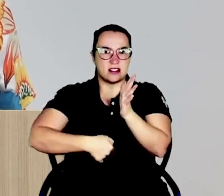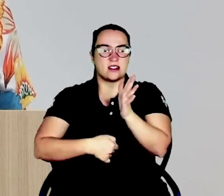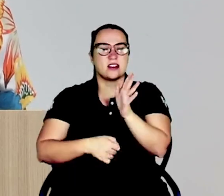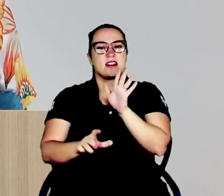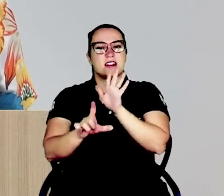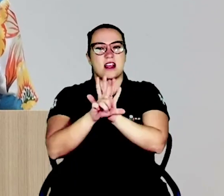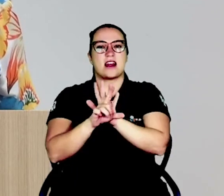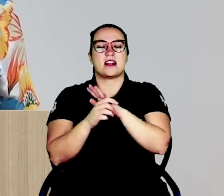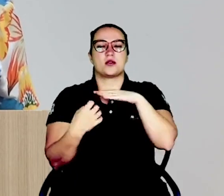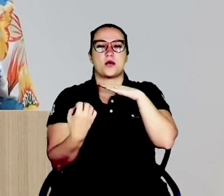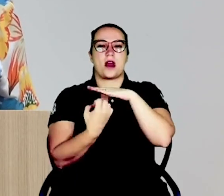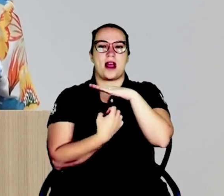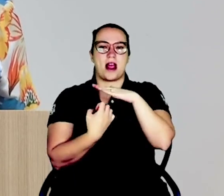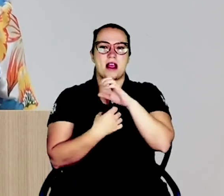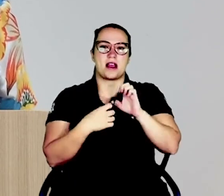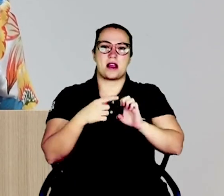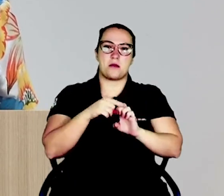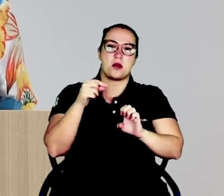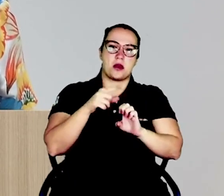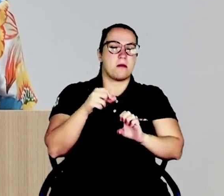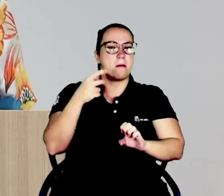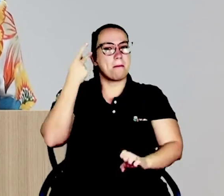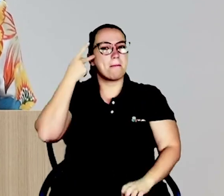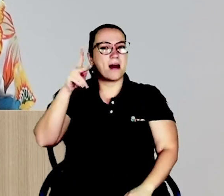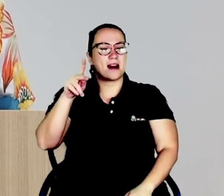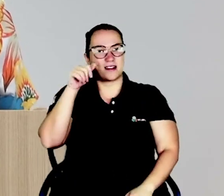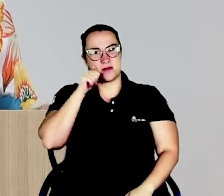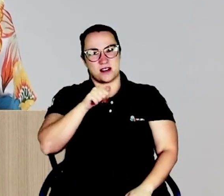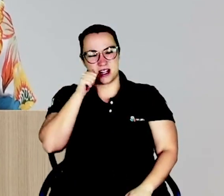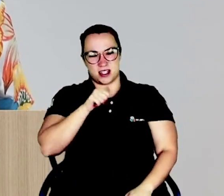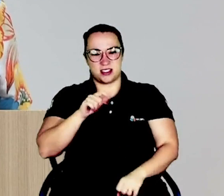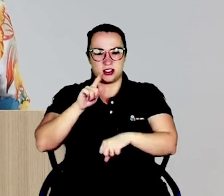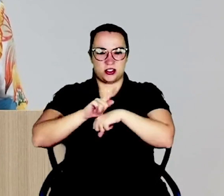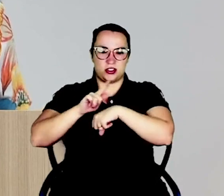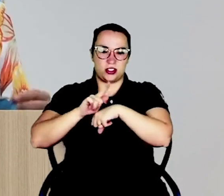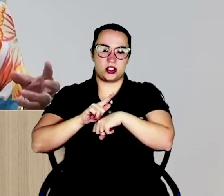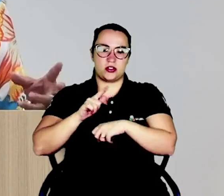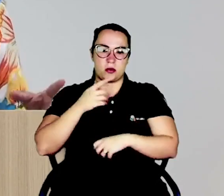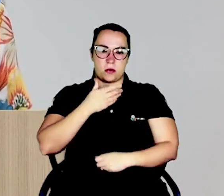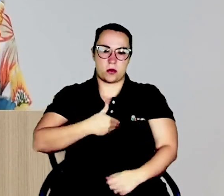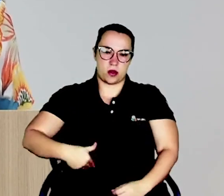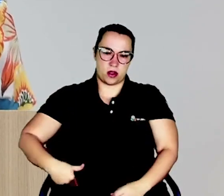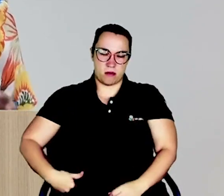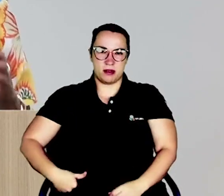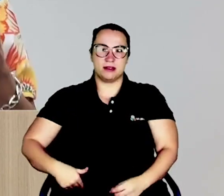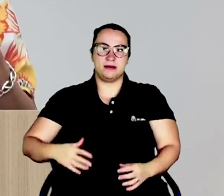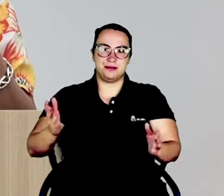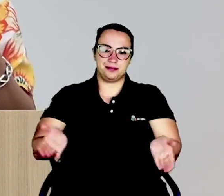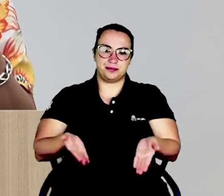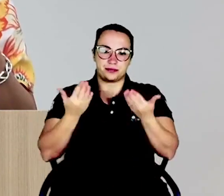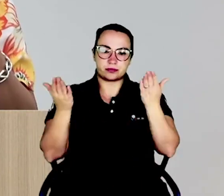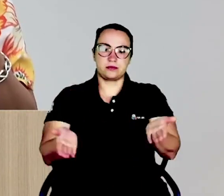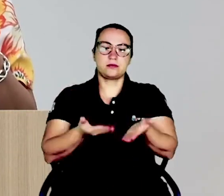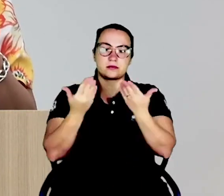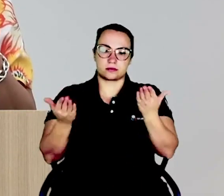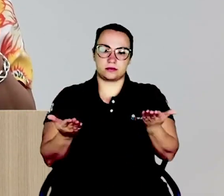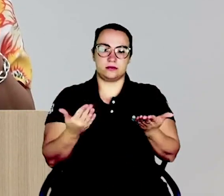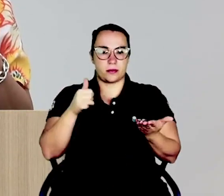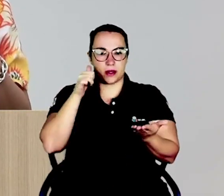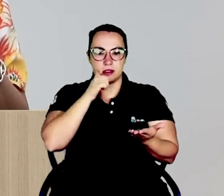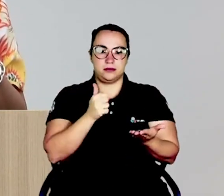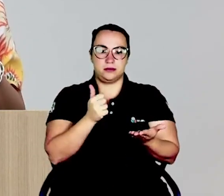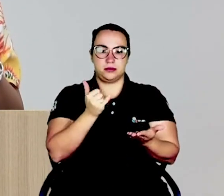empreendedorismo para mulheres, através de gestões públicas, de incentivo às mulheres